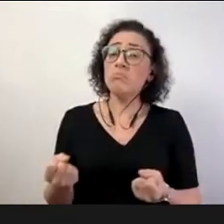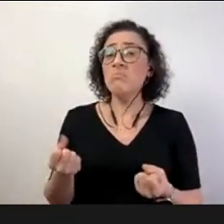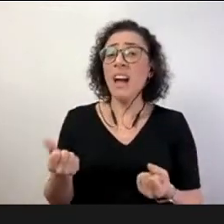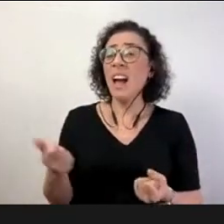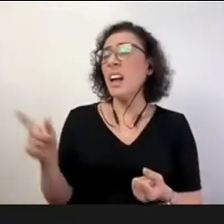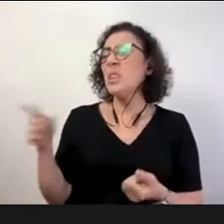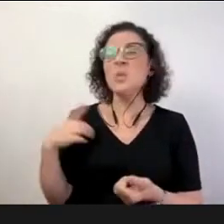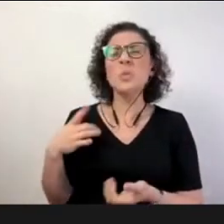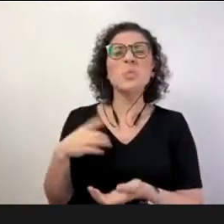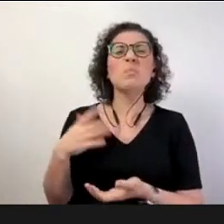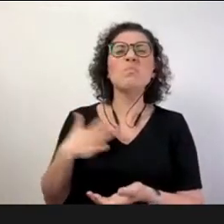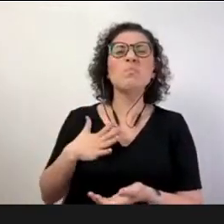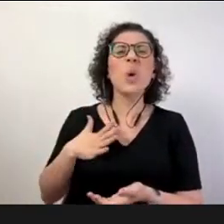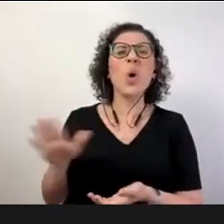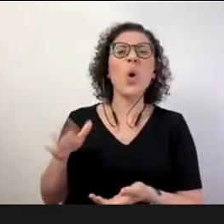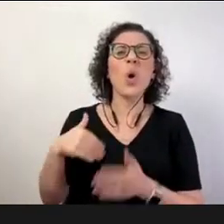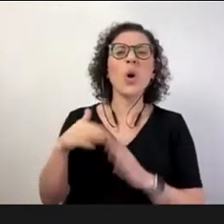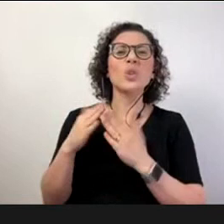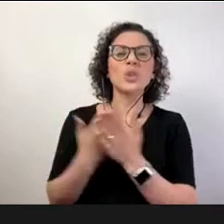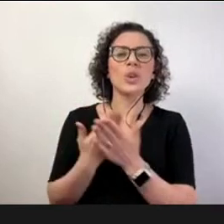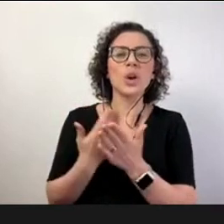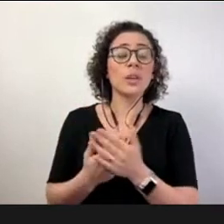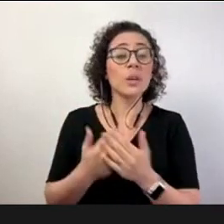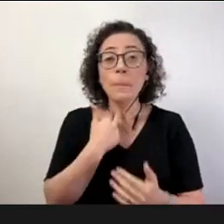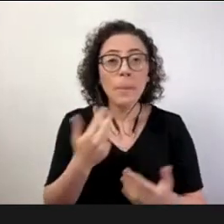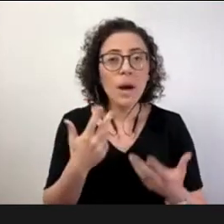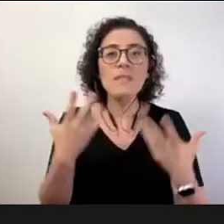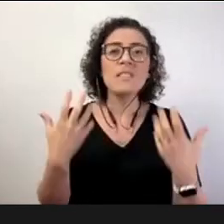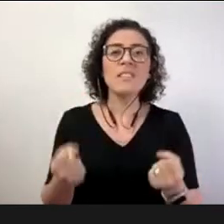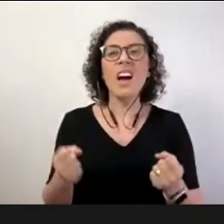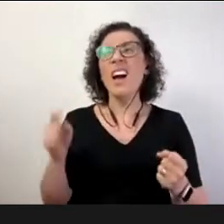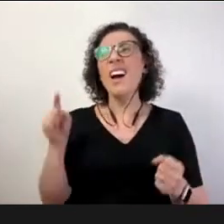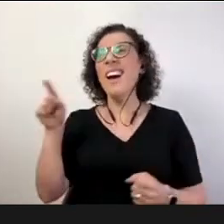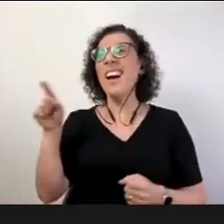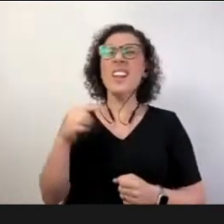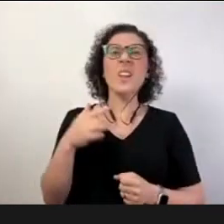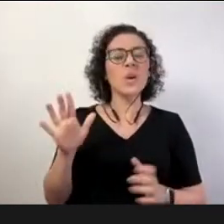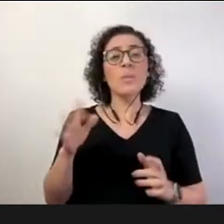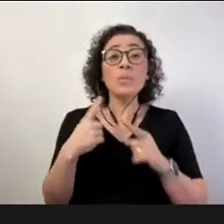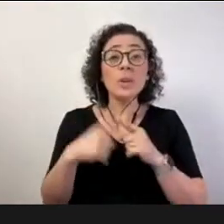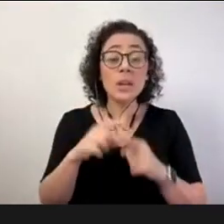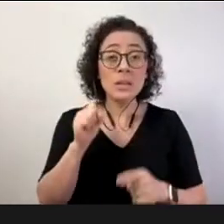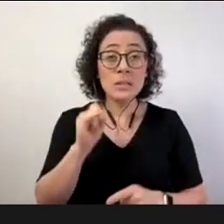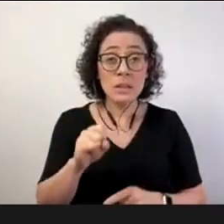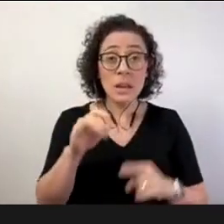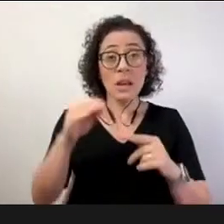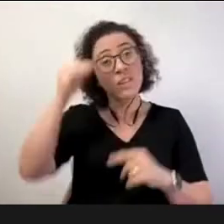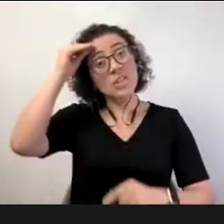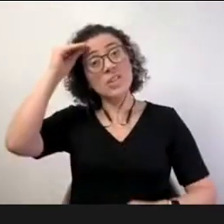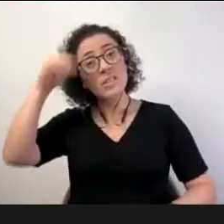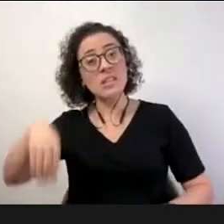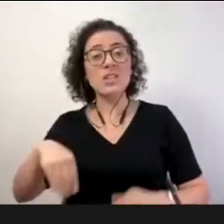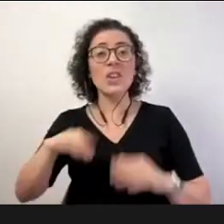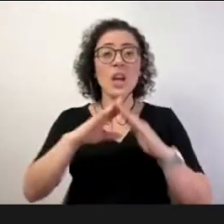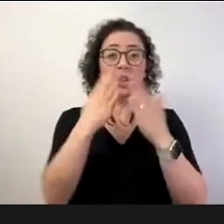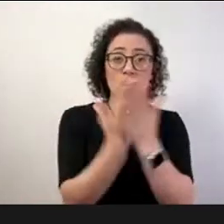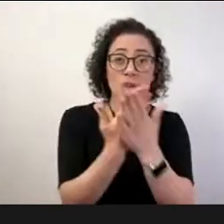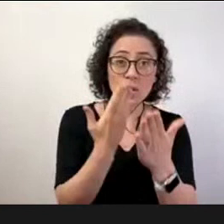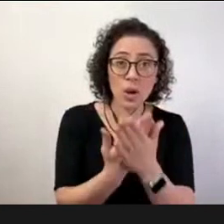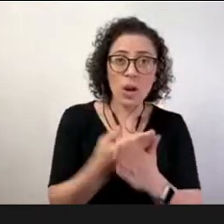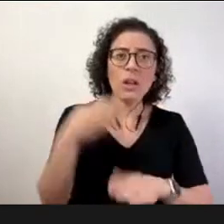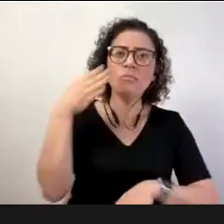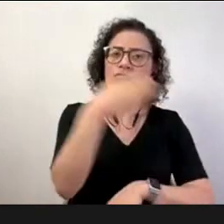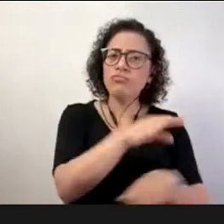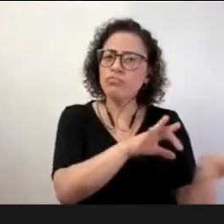fiquem de fora da escola porque ficar fora da escola é ficar fora da vida é ficar sobretudo fora da